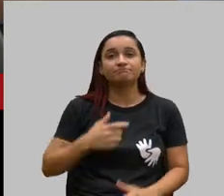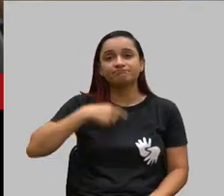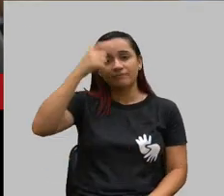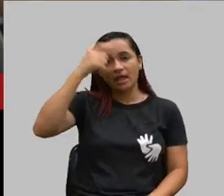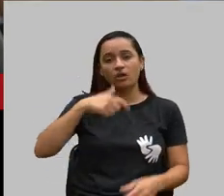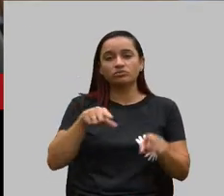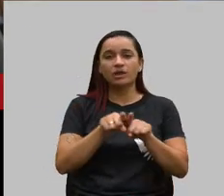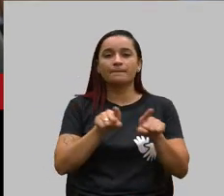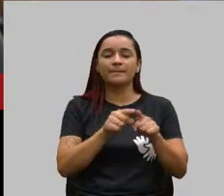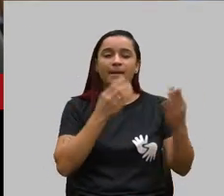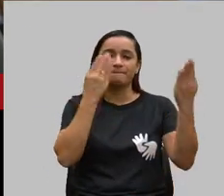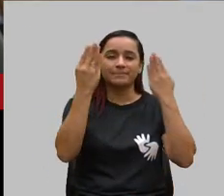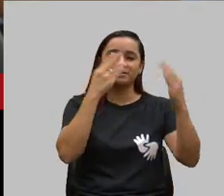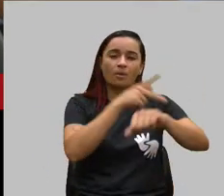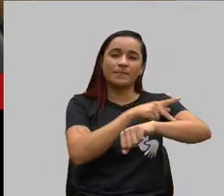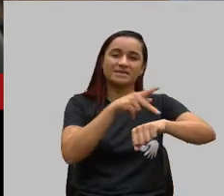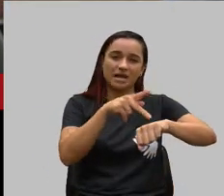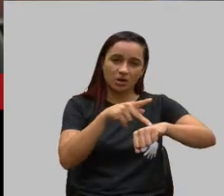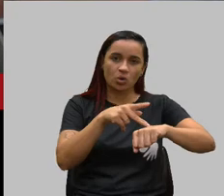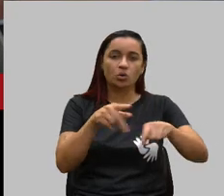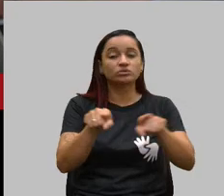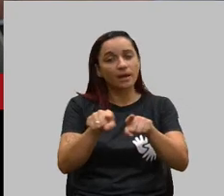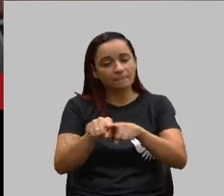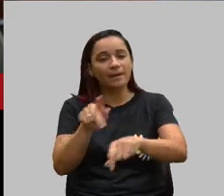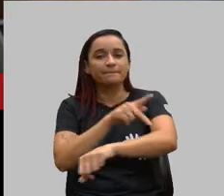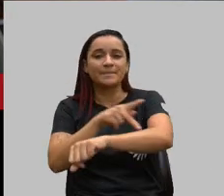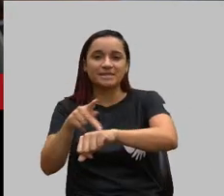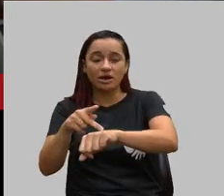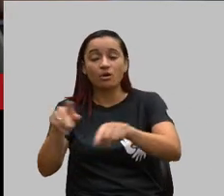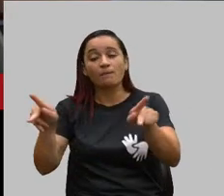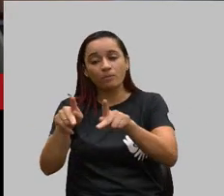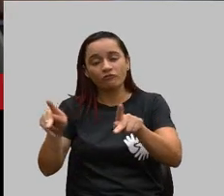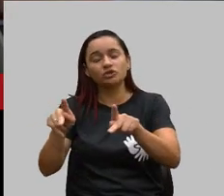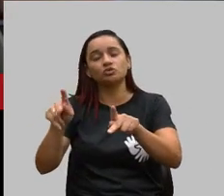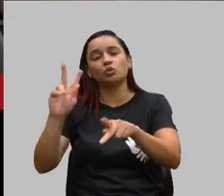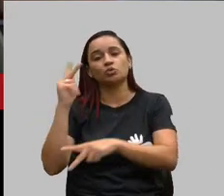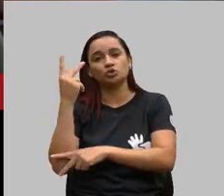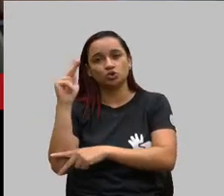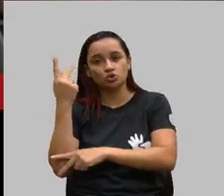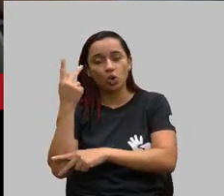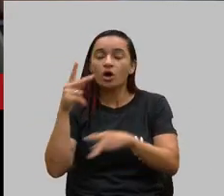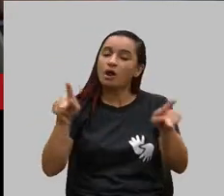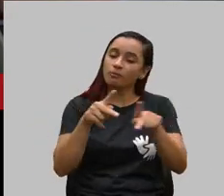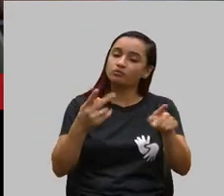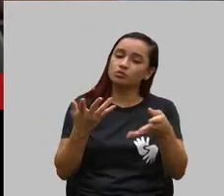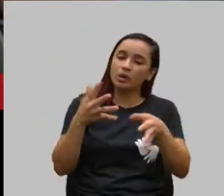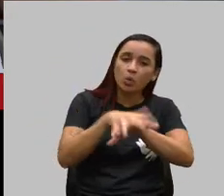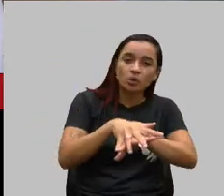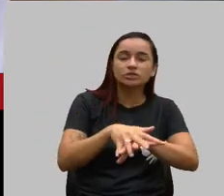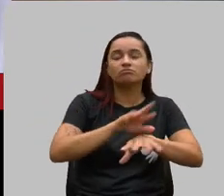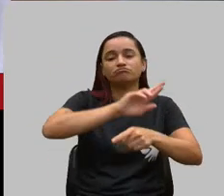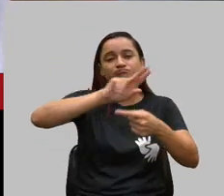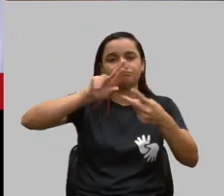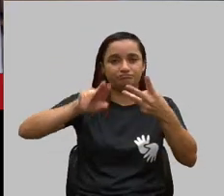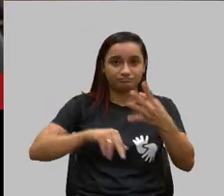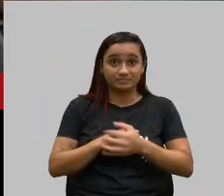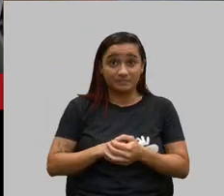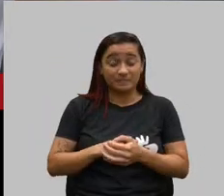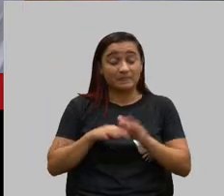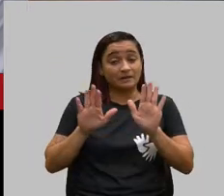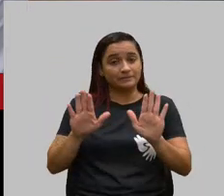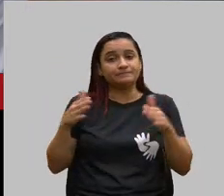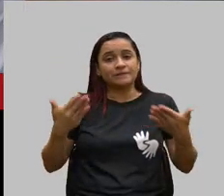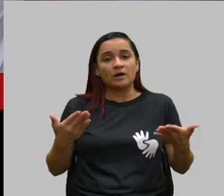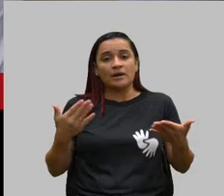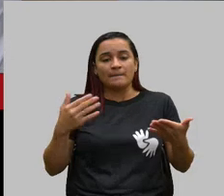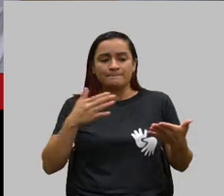psicopedagogo, pedagogo, professor de história, professor de inclusão, e é o seguinte, não é bem minha área, graças a